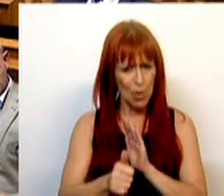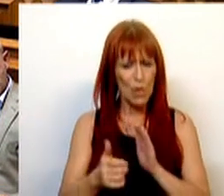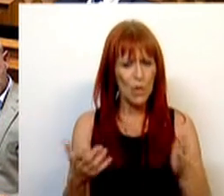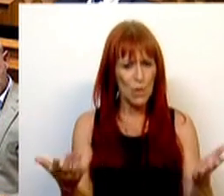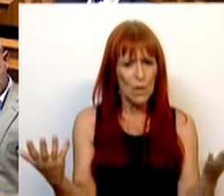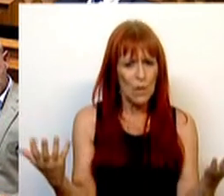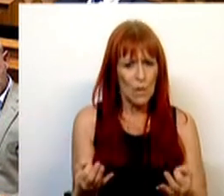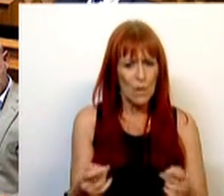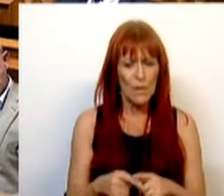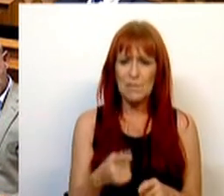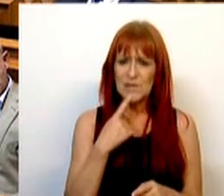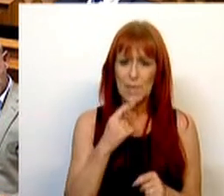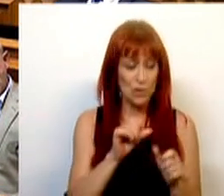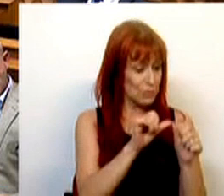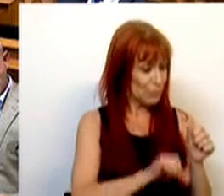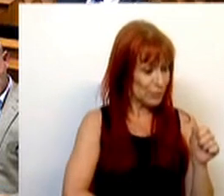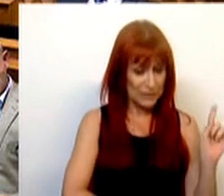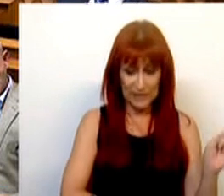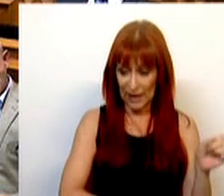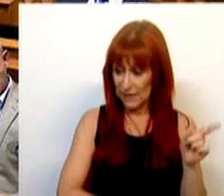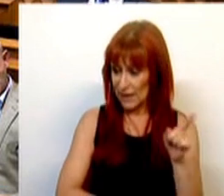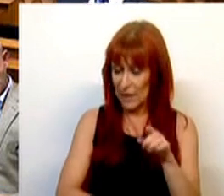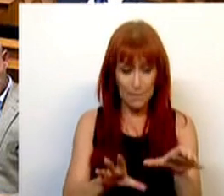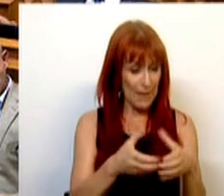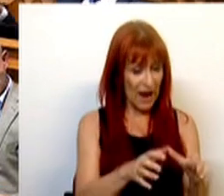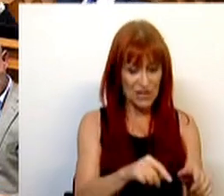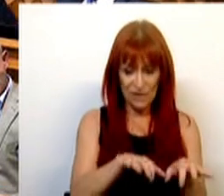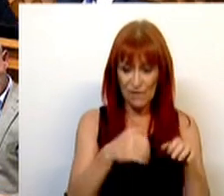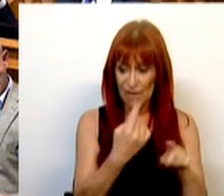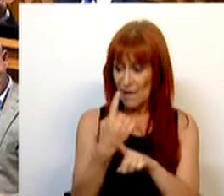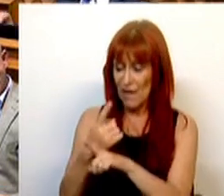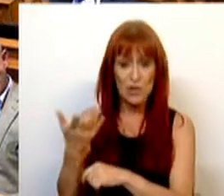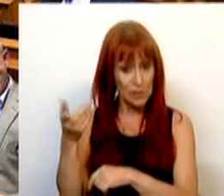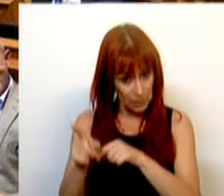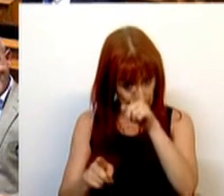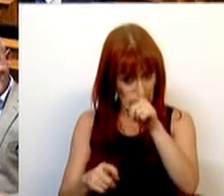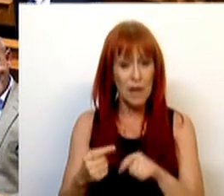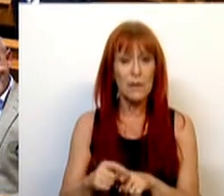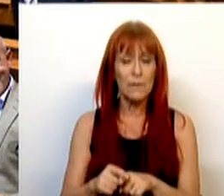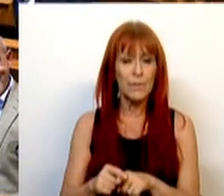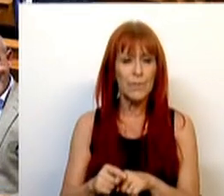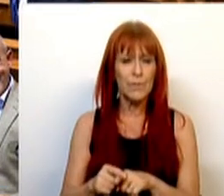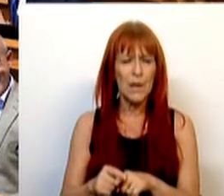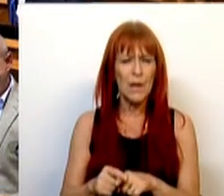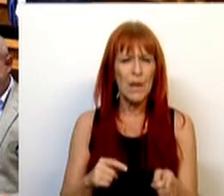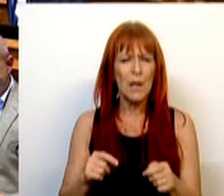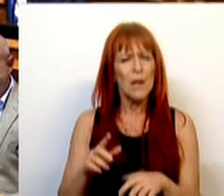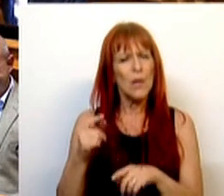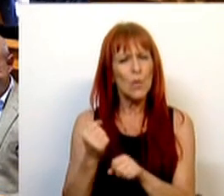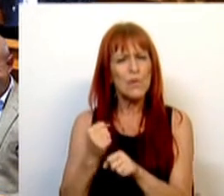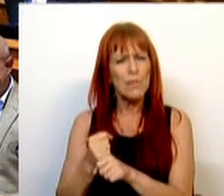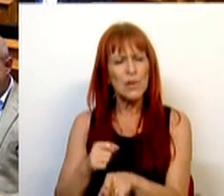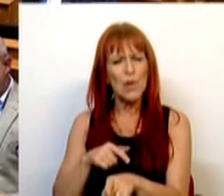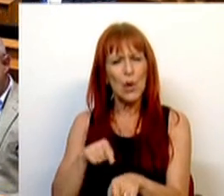Aliás, percebeu-se nas intervenções das bancadas parlamentares, nomeadamente na unidade de prestação entre o